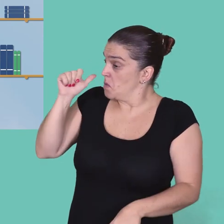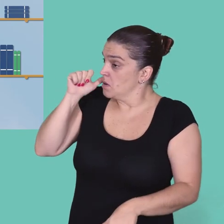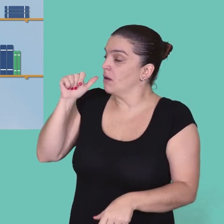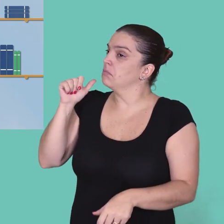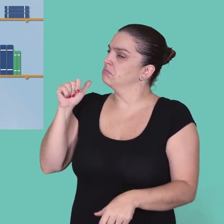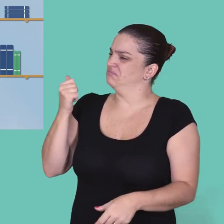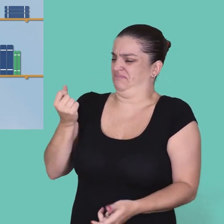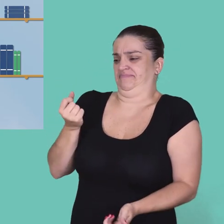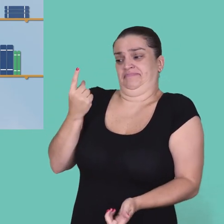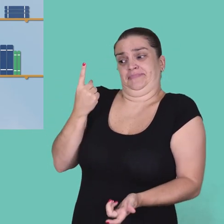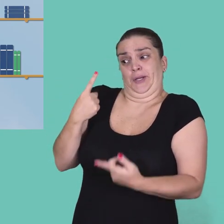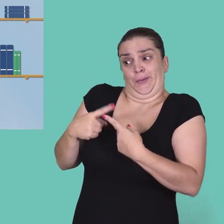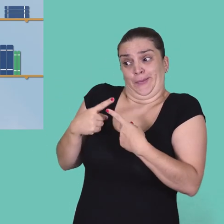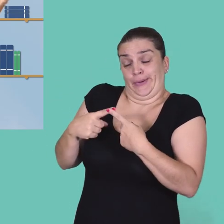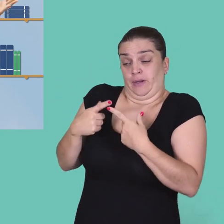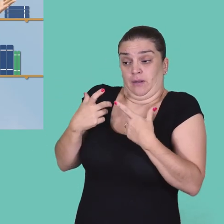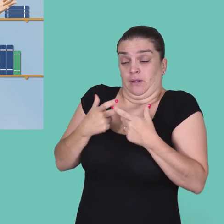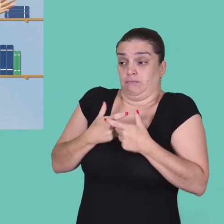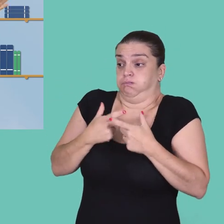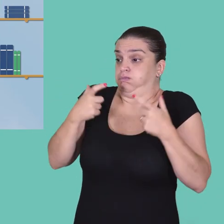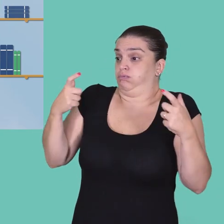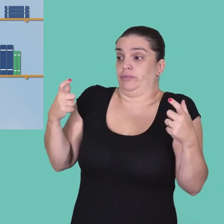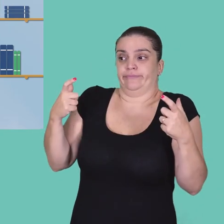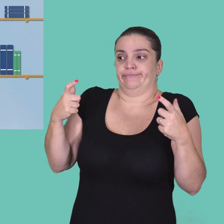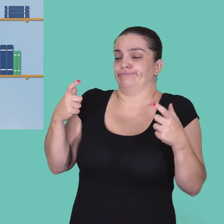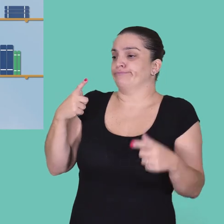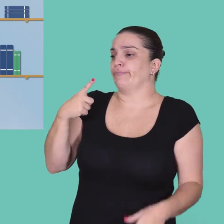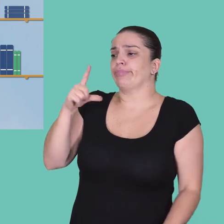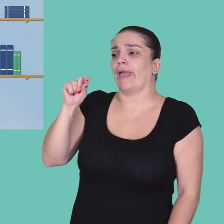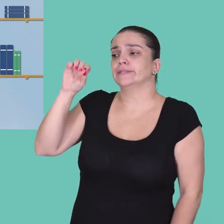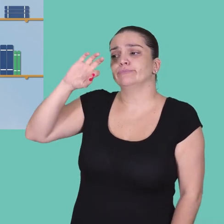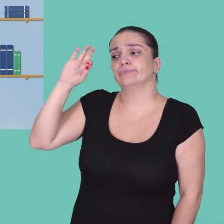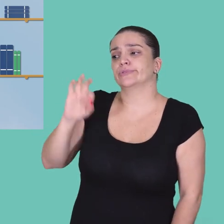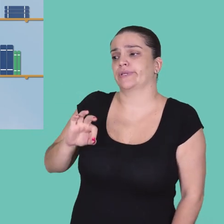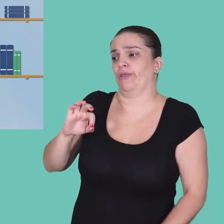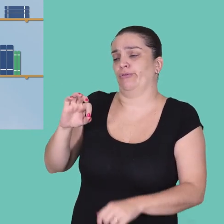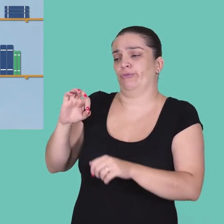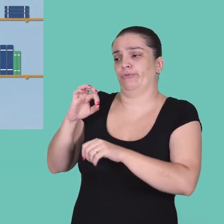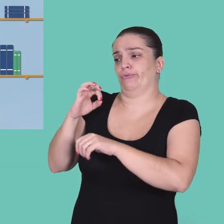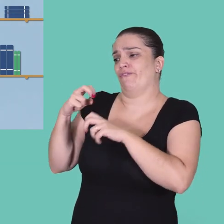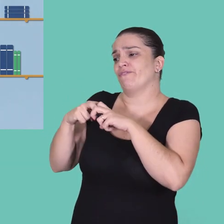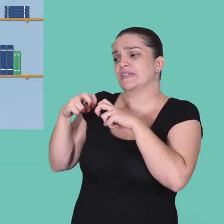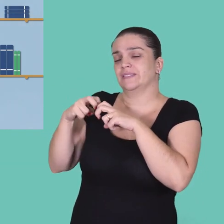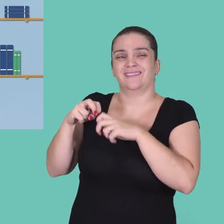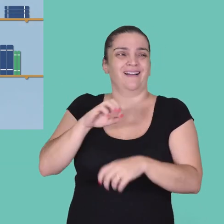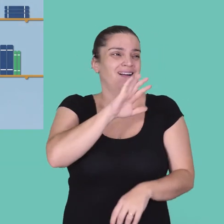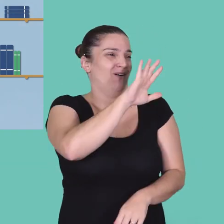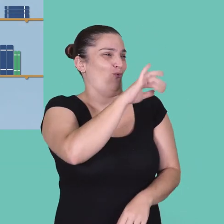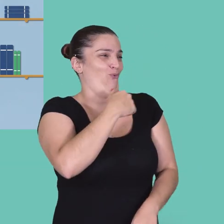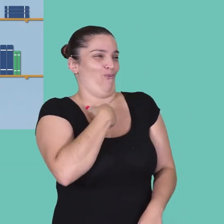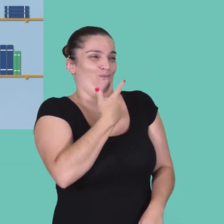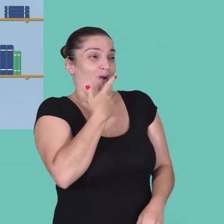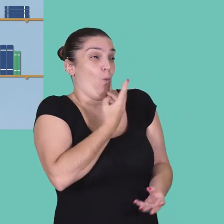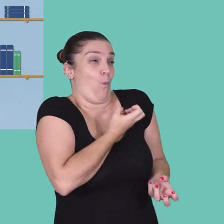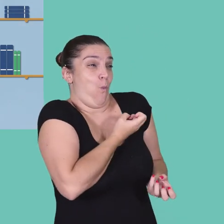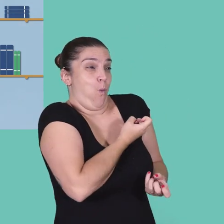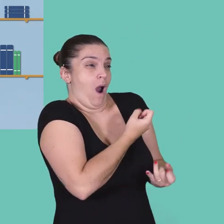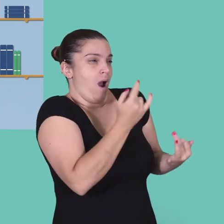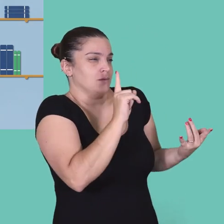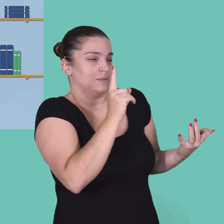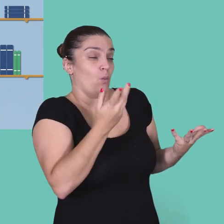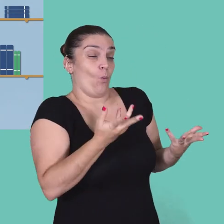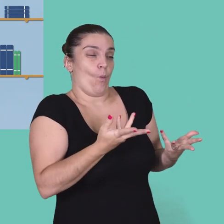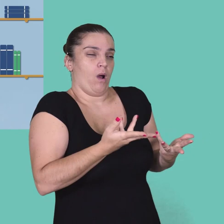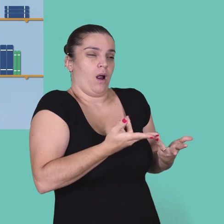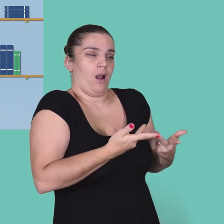de mulheres, porque seria curioso. Historicamente, nós temos tido 10% de mulheres na física. Eu não tô falando da quantidade, eu tô